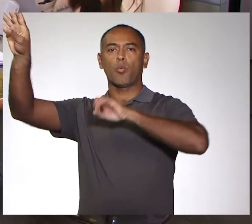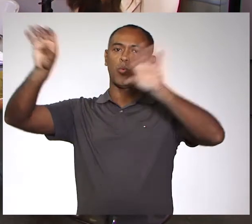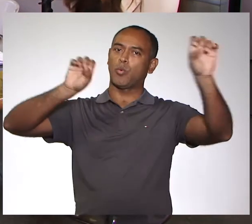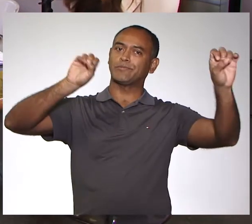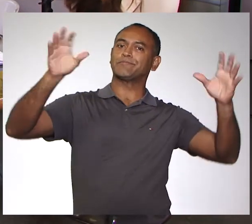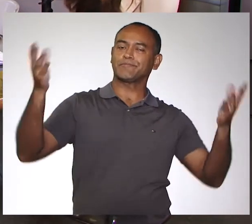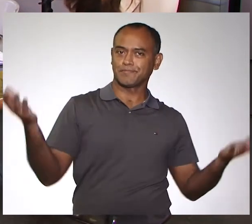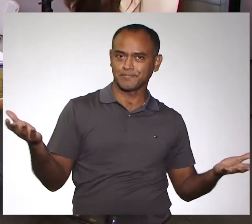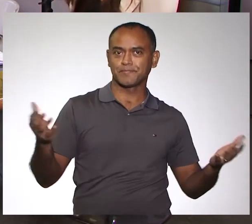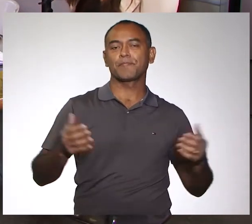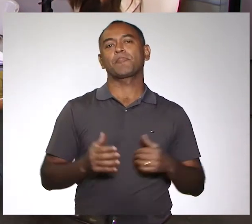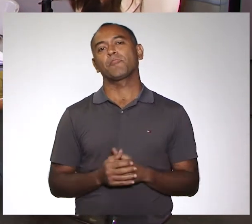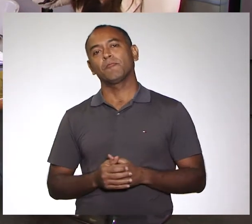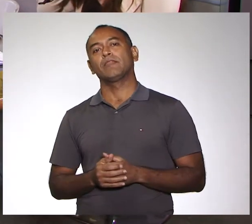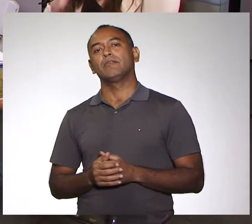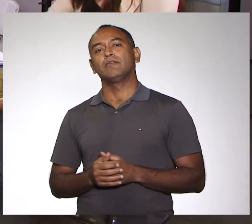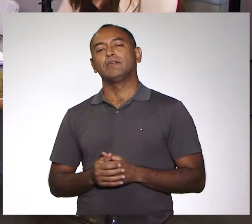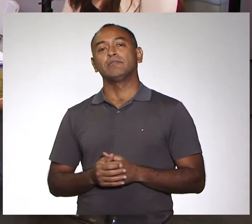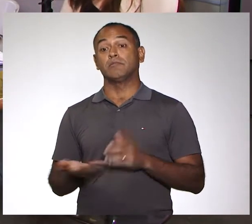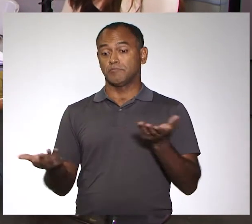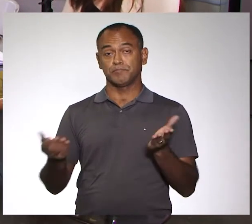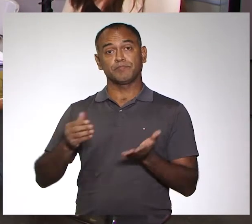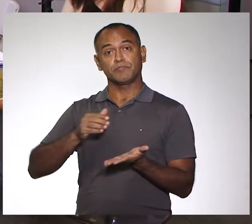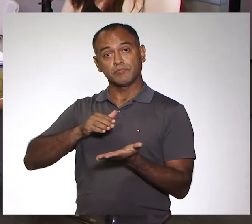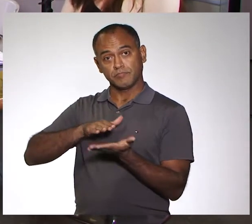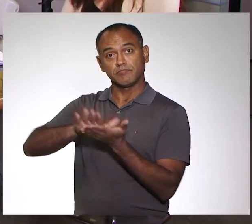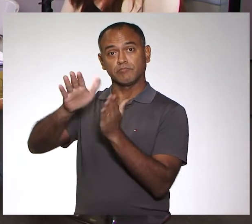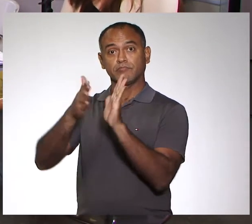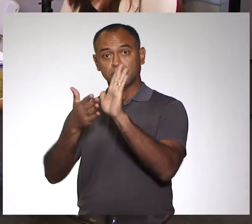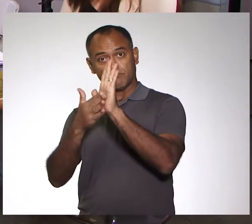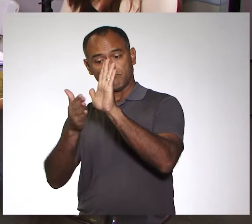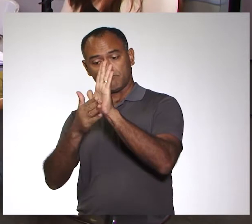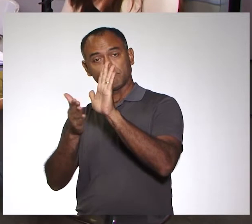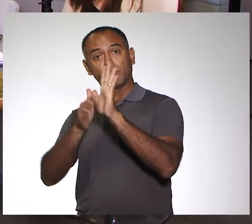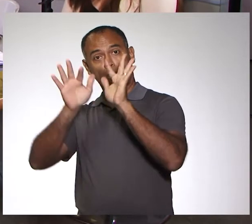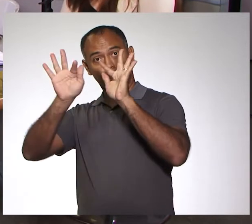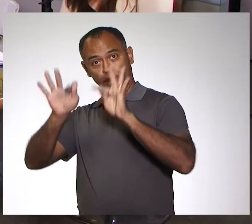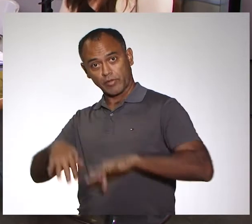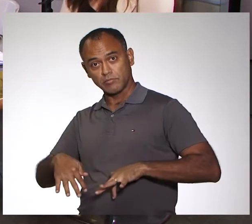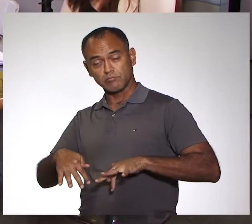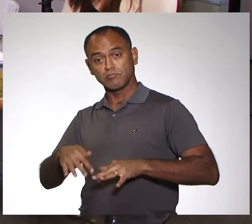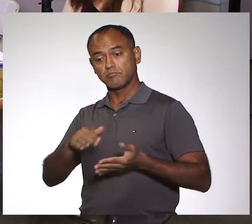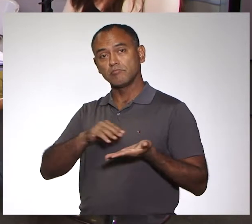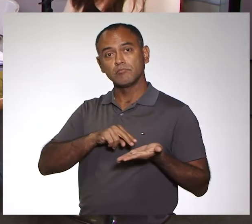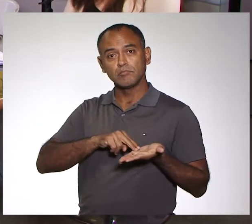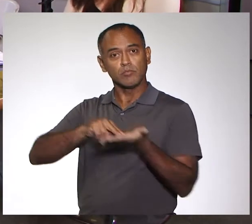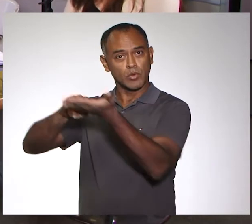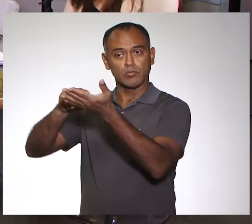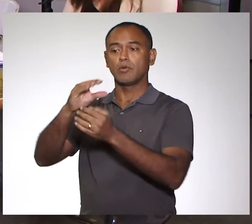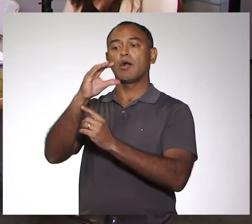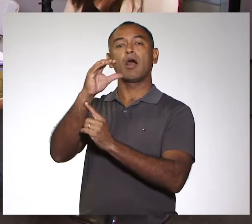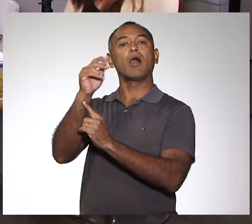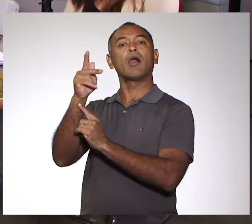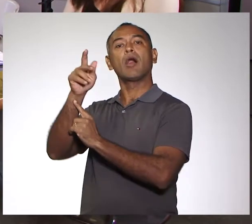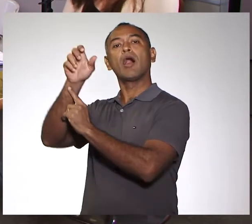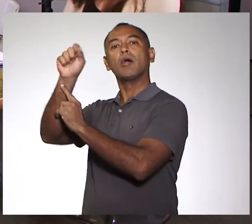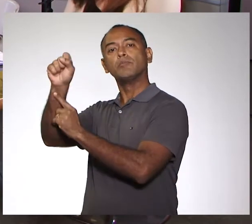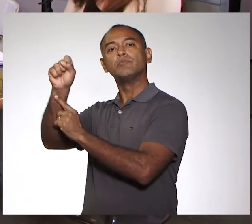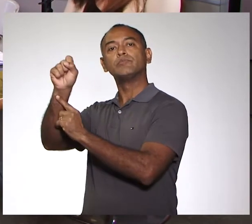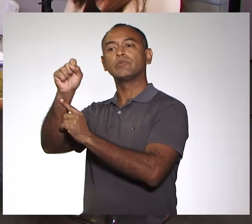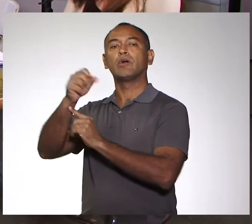Então, nós mandamos essa proposta, terminamos a proposta e mandamos para a CAPES em agosto de